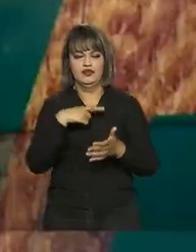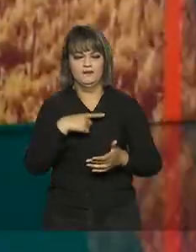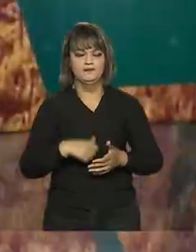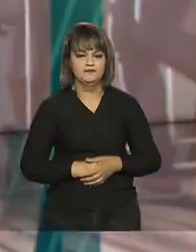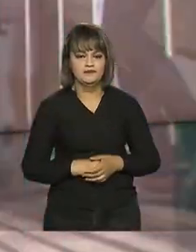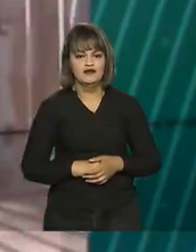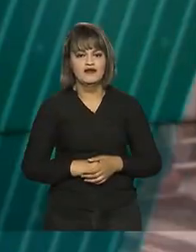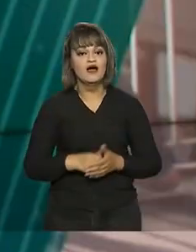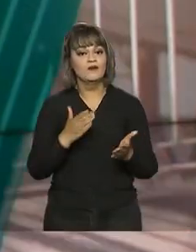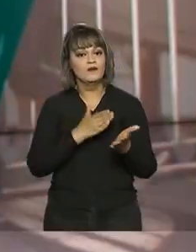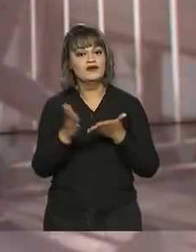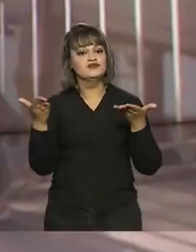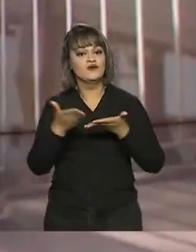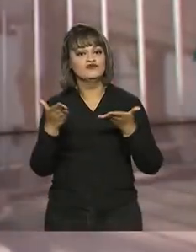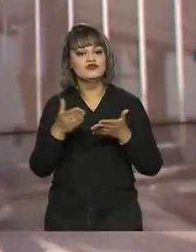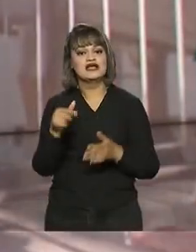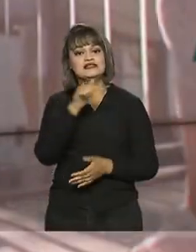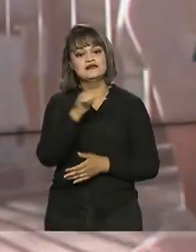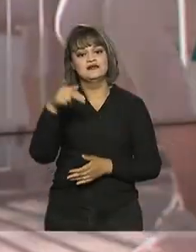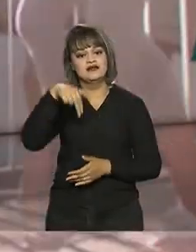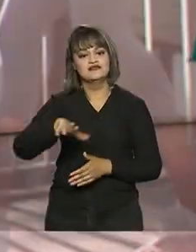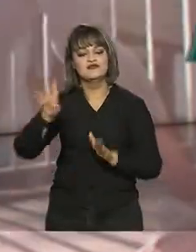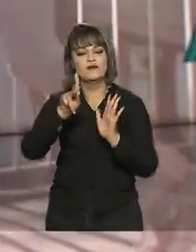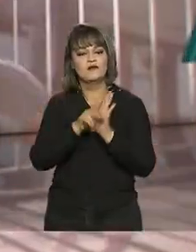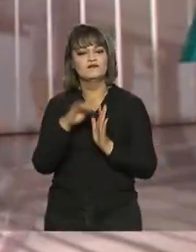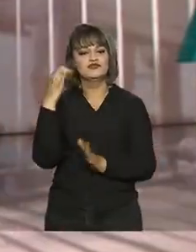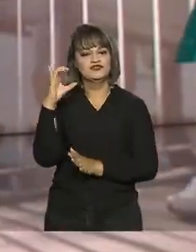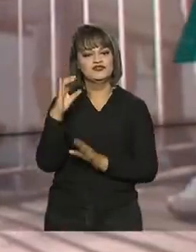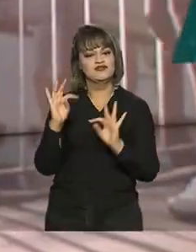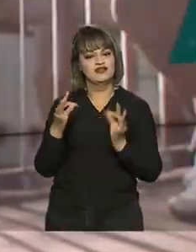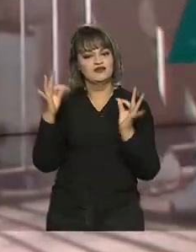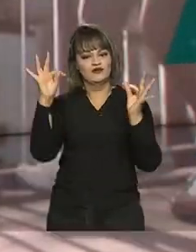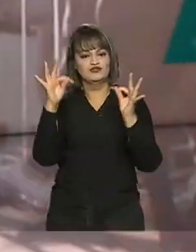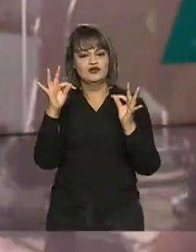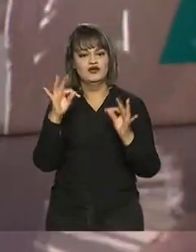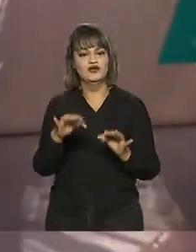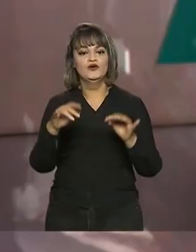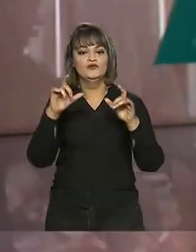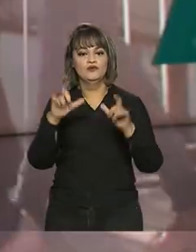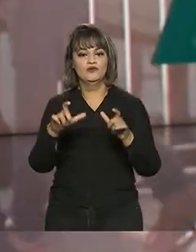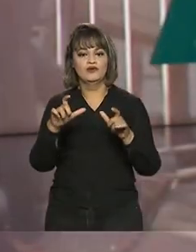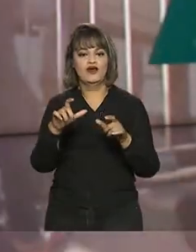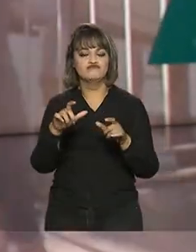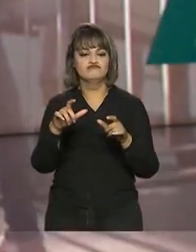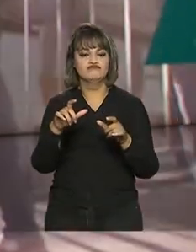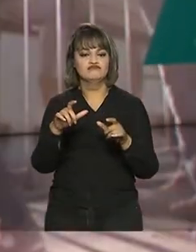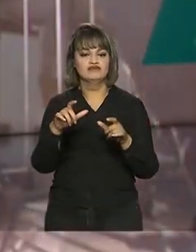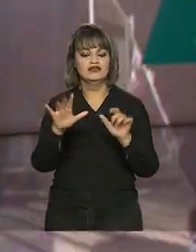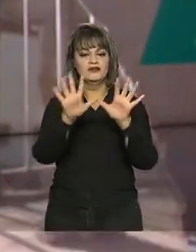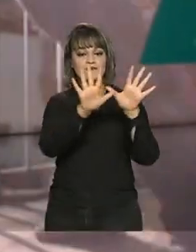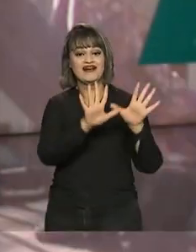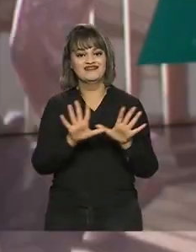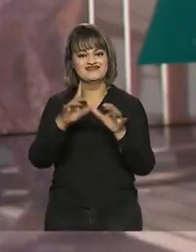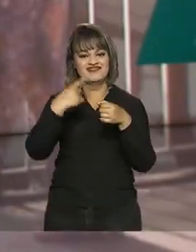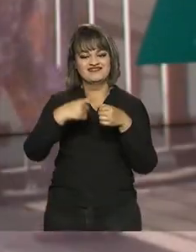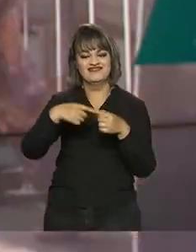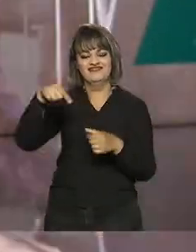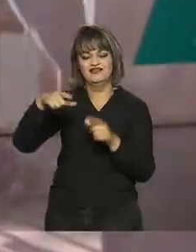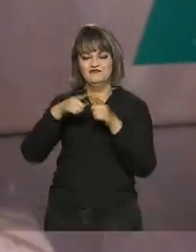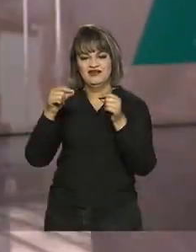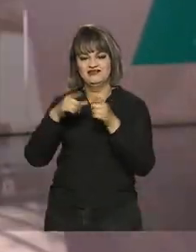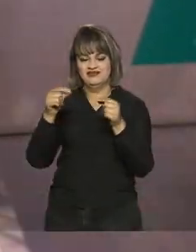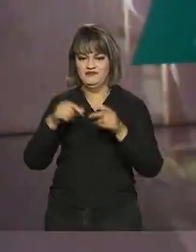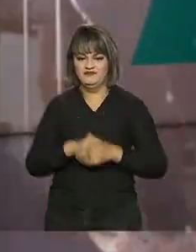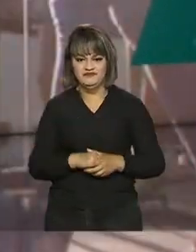Começa hoje a tradicional Semana Nacional de Ciência e Tecnologia no pavilhão de exposições do Parque da Cidade, aqui em Brasília.